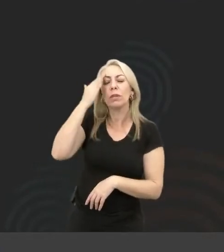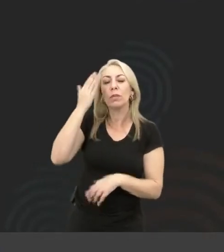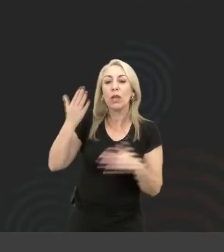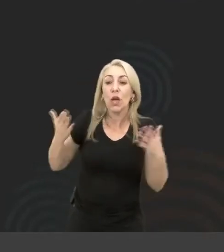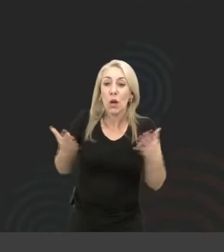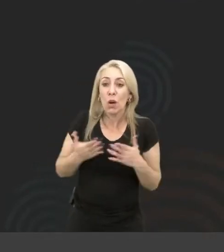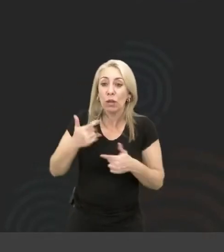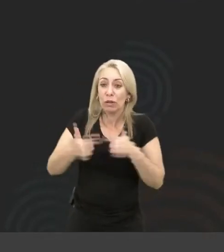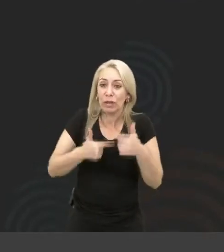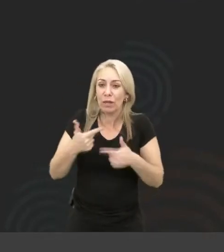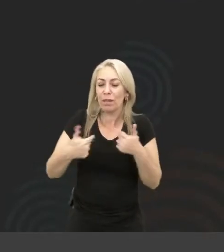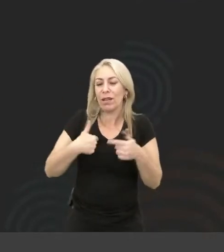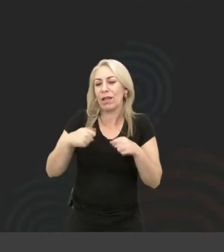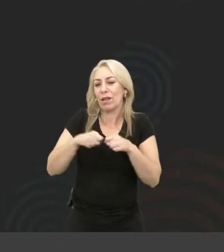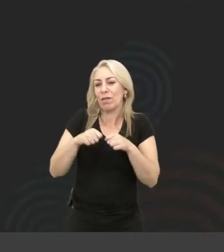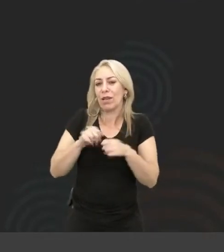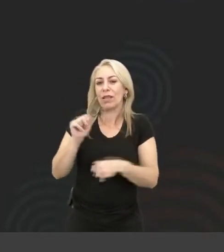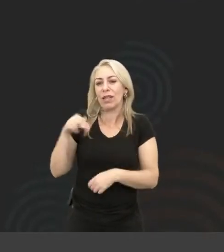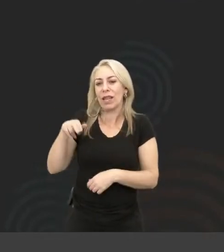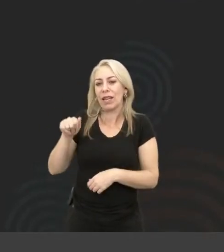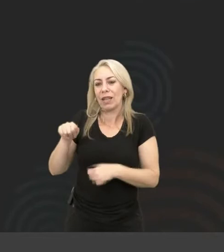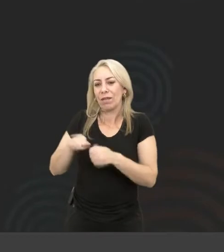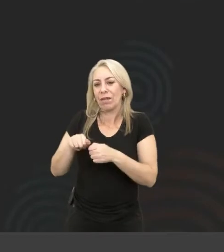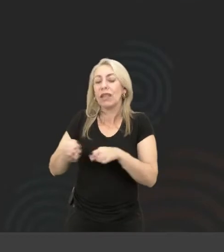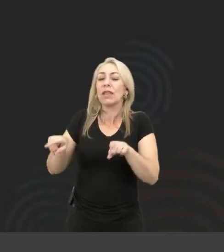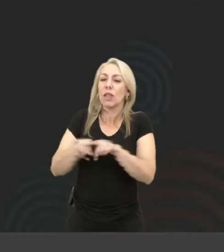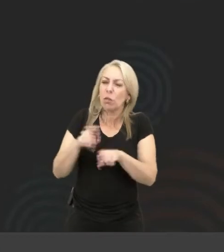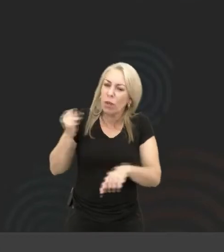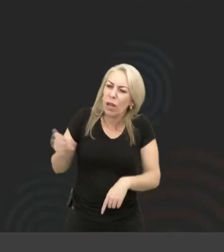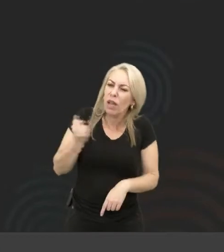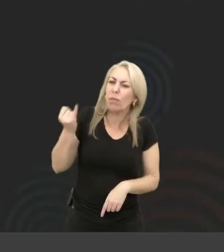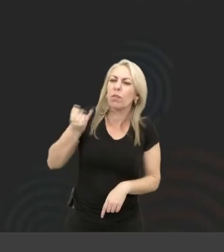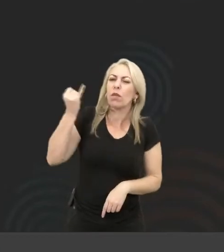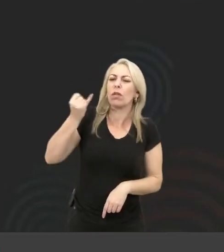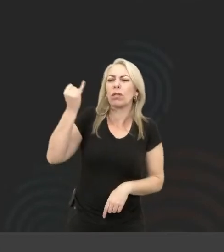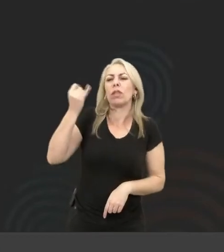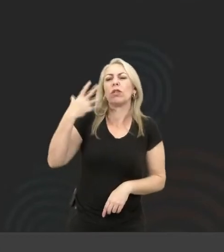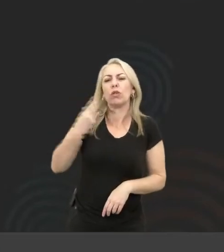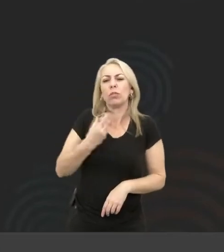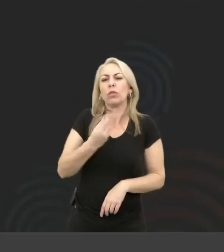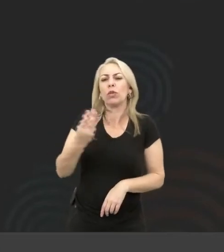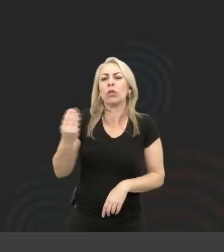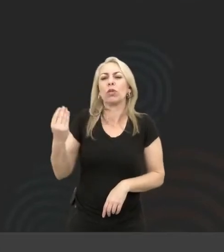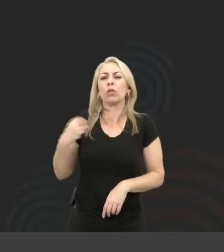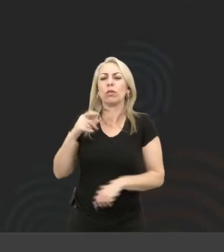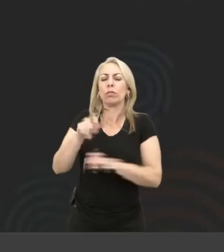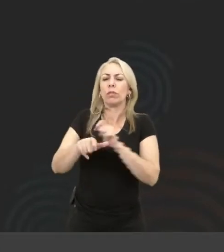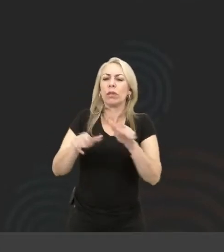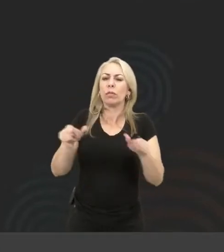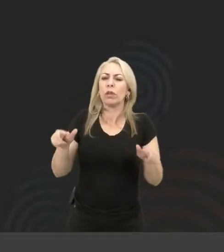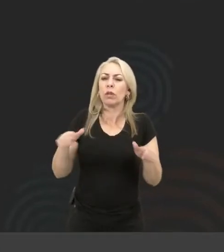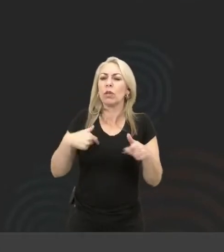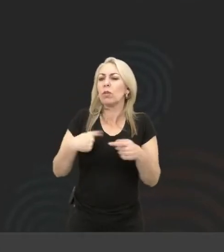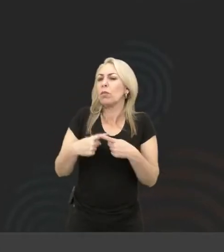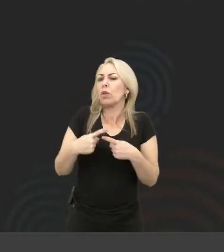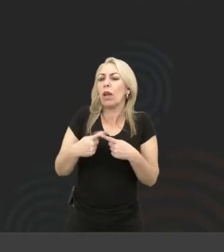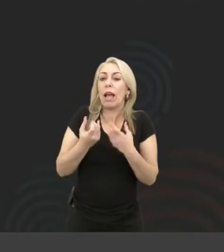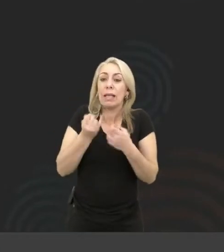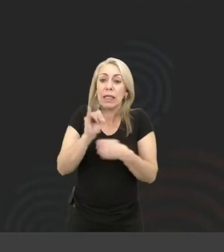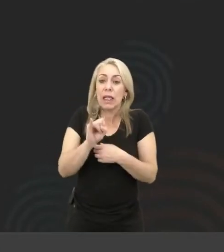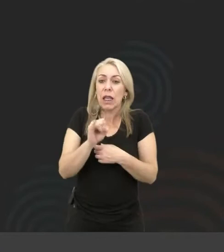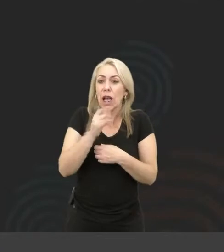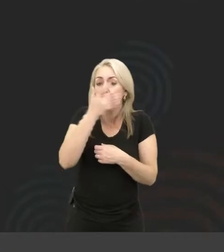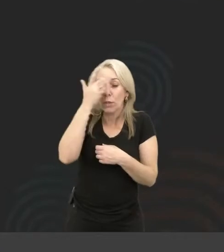o trabalho que eu faço, que a Ana faz, também é muito importante para as pessoas no que diz respeito a todo momento que uma